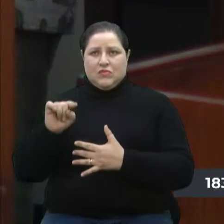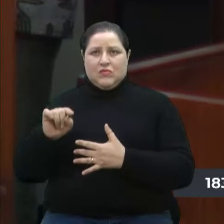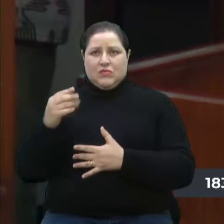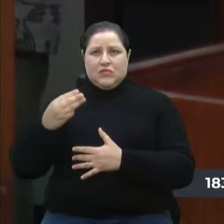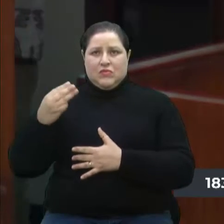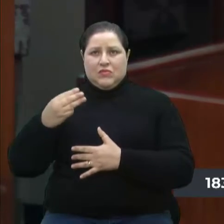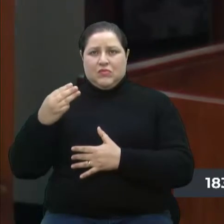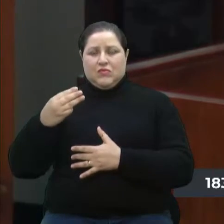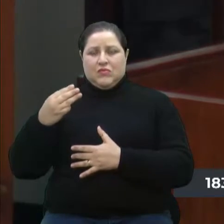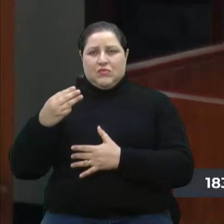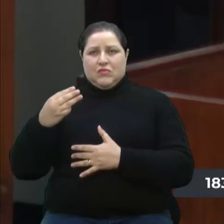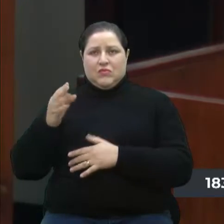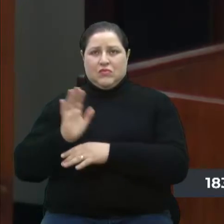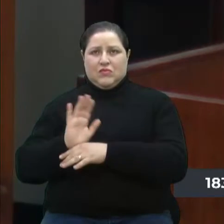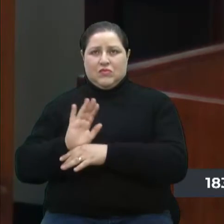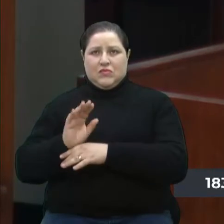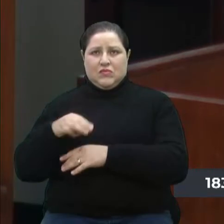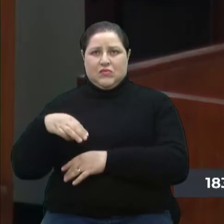terceiro módulo.